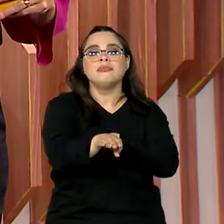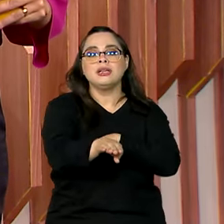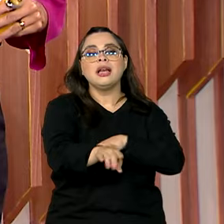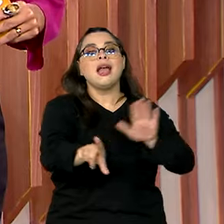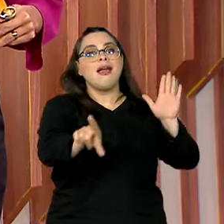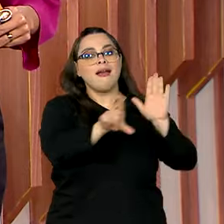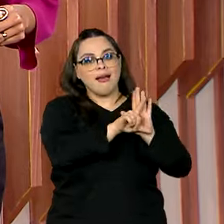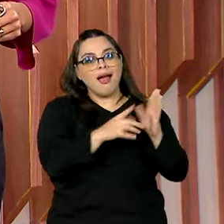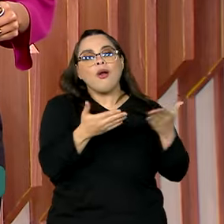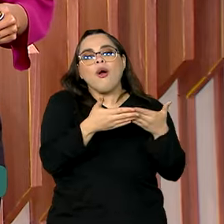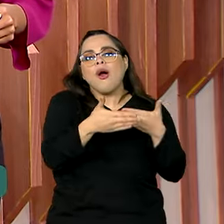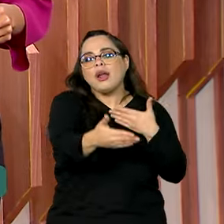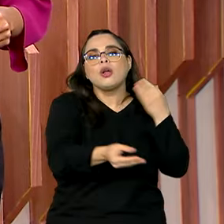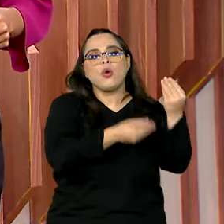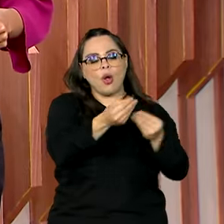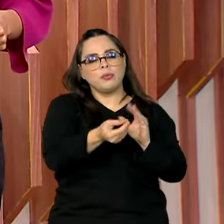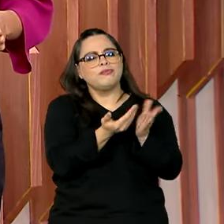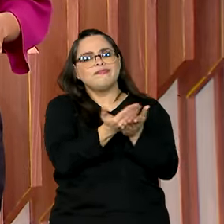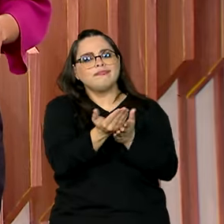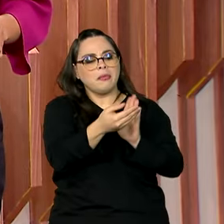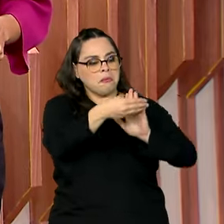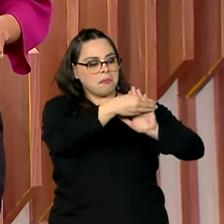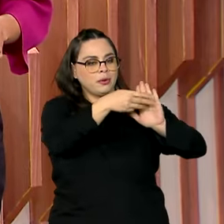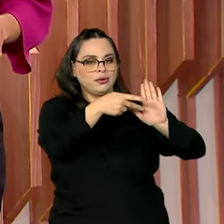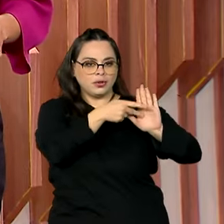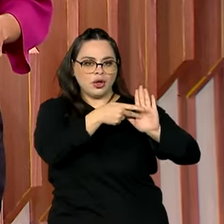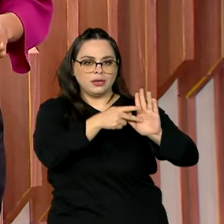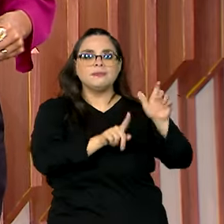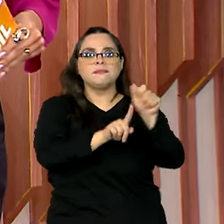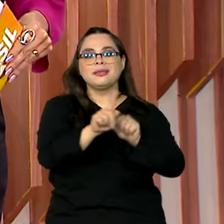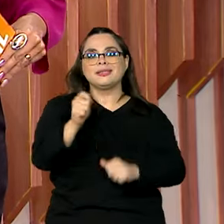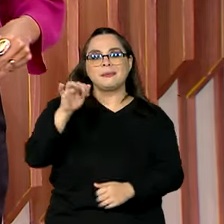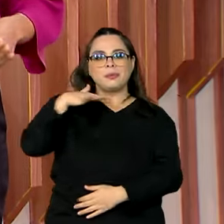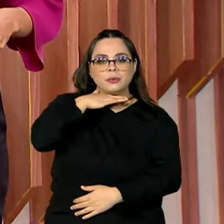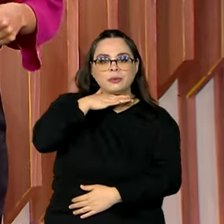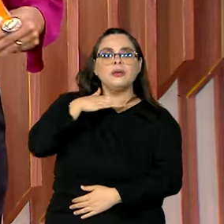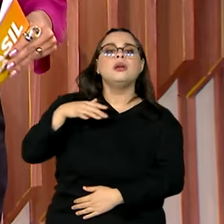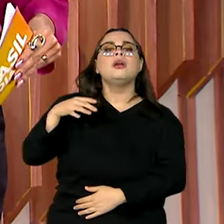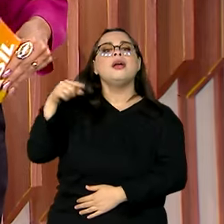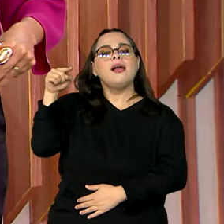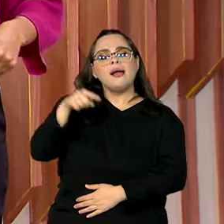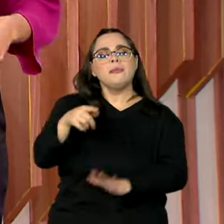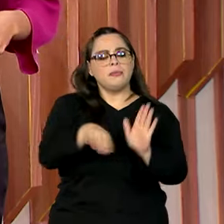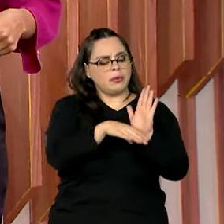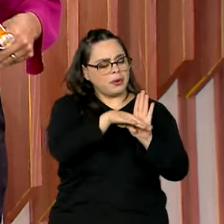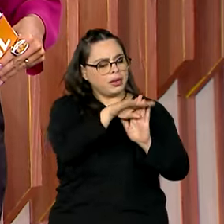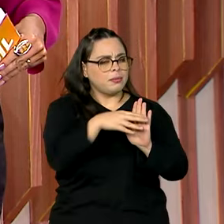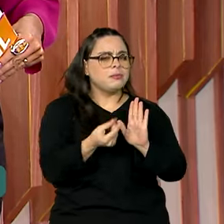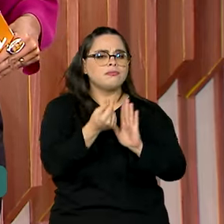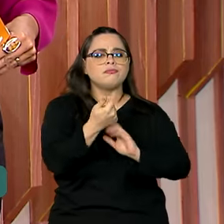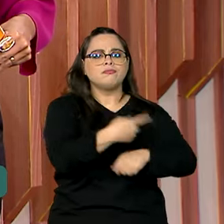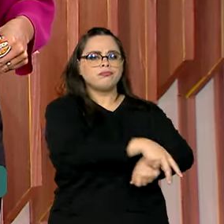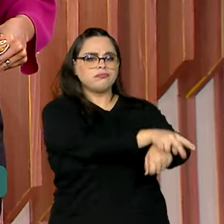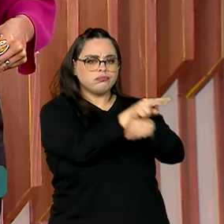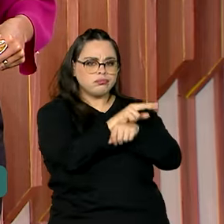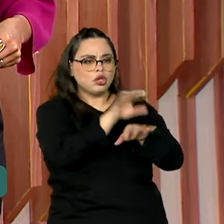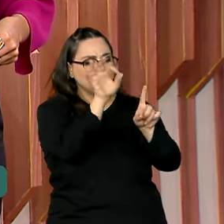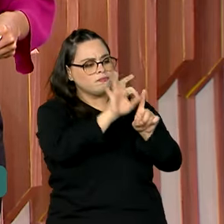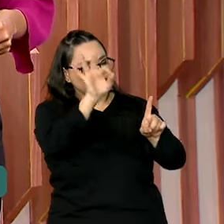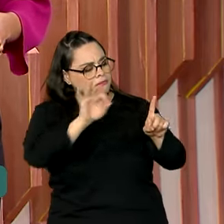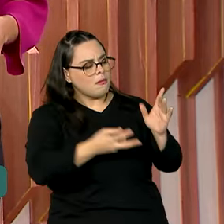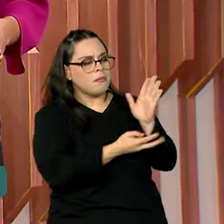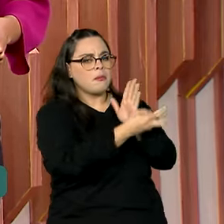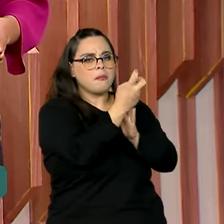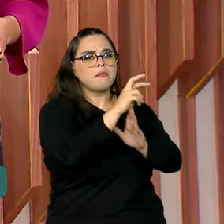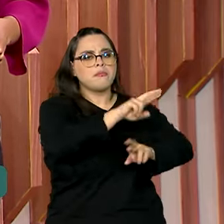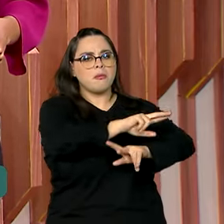inicialmente foi criado por medida provisória, né? Em abril deste ano. Esse programa oferece crédito com taxas de juros diferenciadas